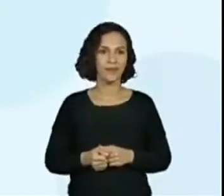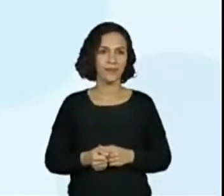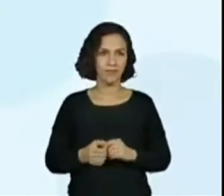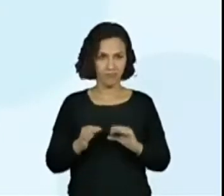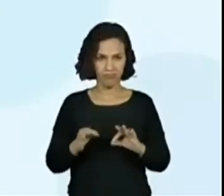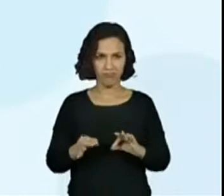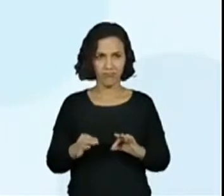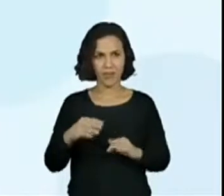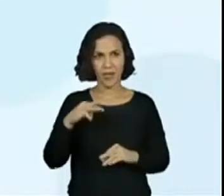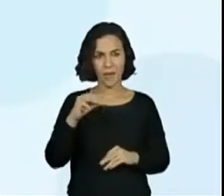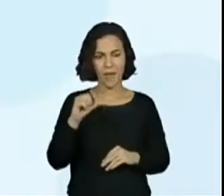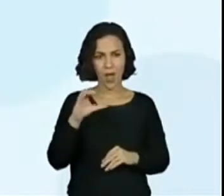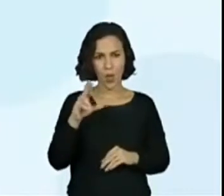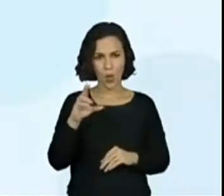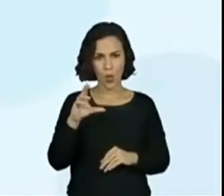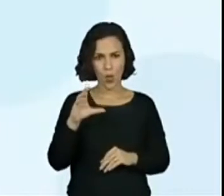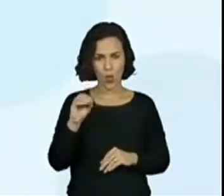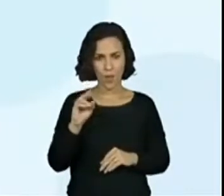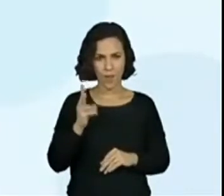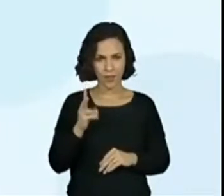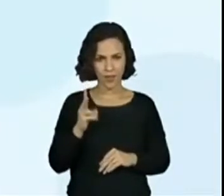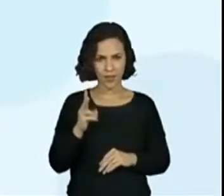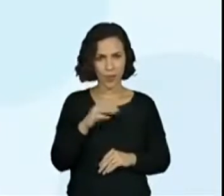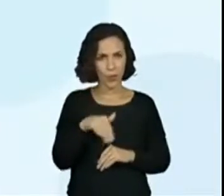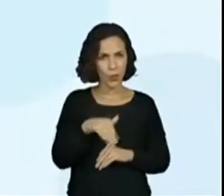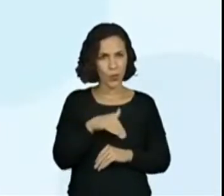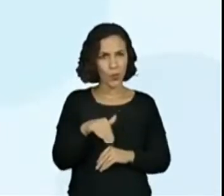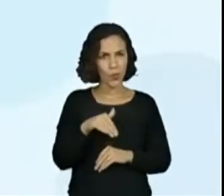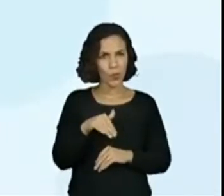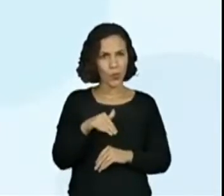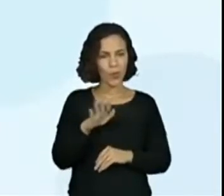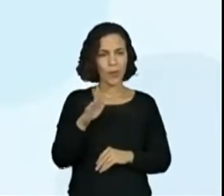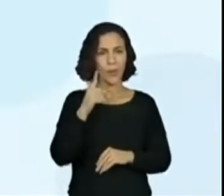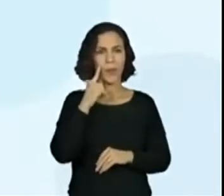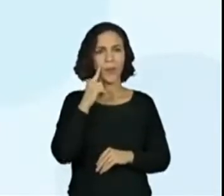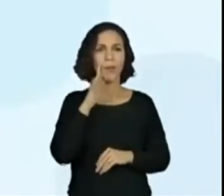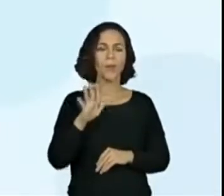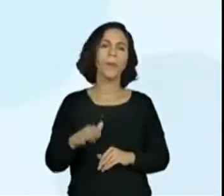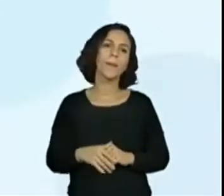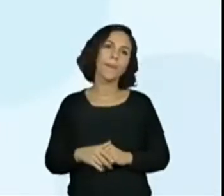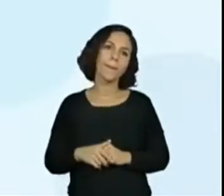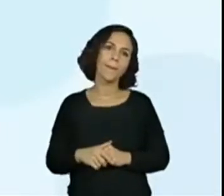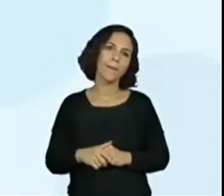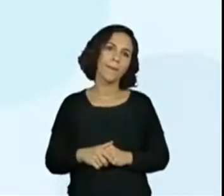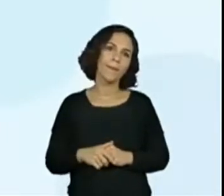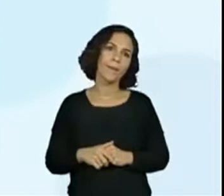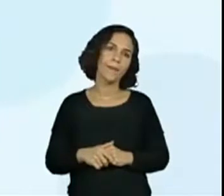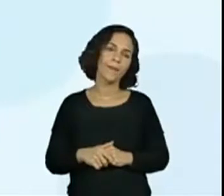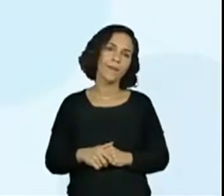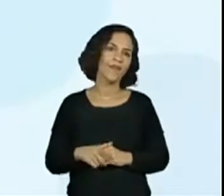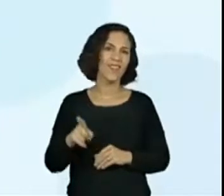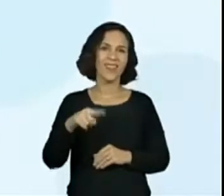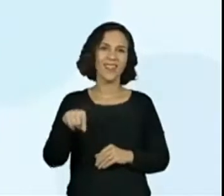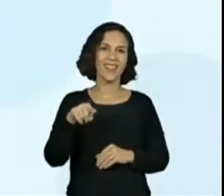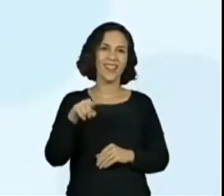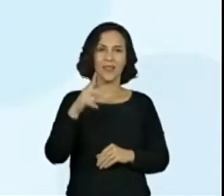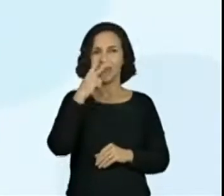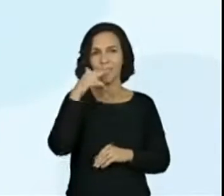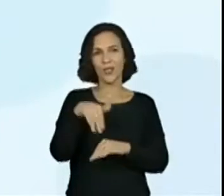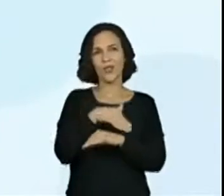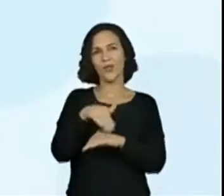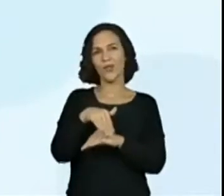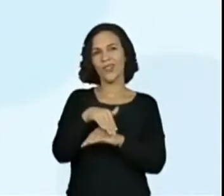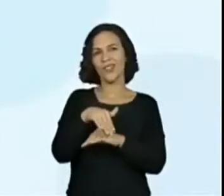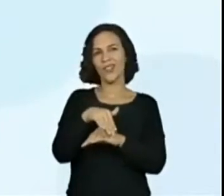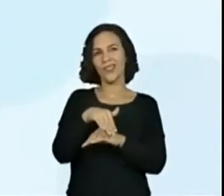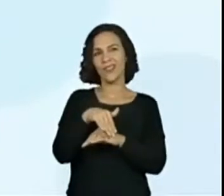Não é isso? É, que a gente precisa ver que a professora colocou... Vamos mudar o desafio. Que a professora colocou a padaria, mas acho que a rua que estava aqui